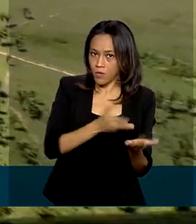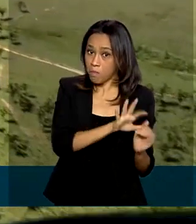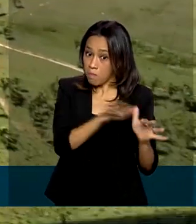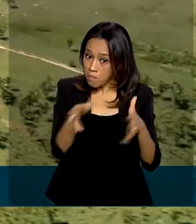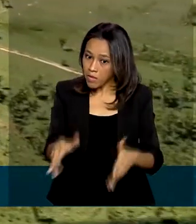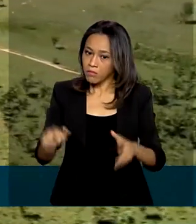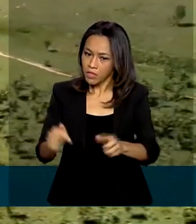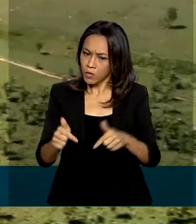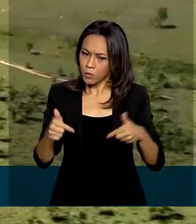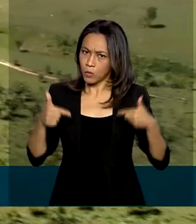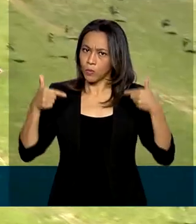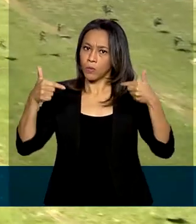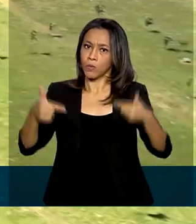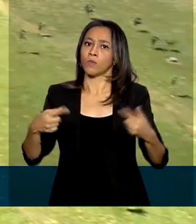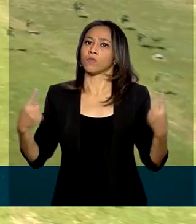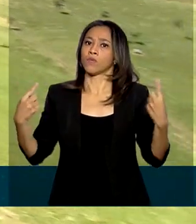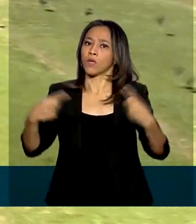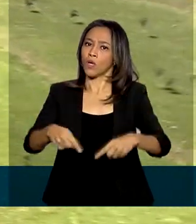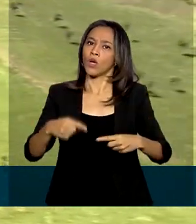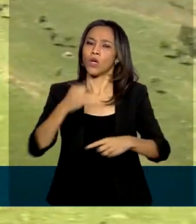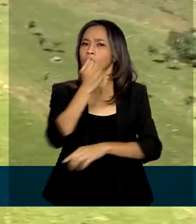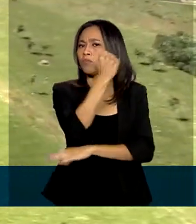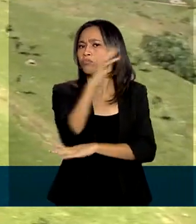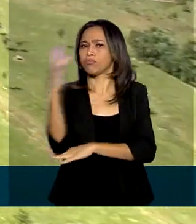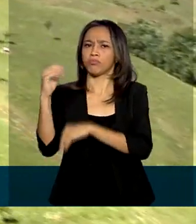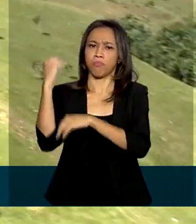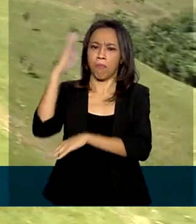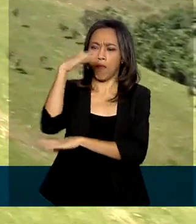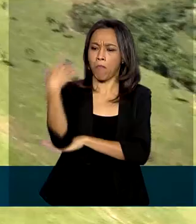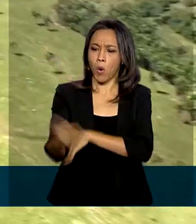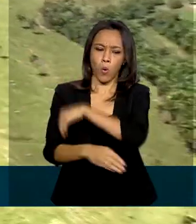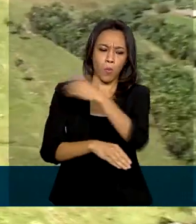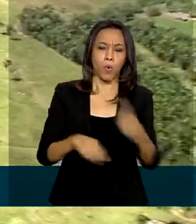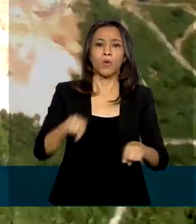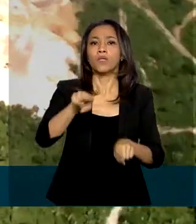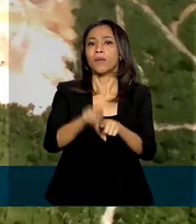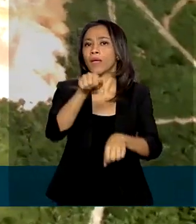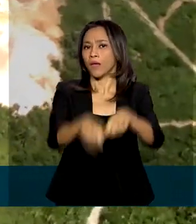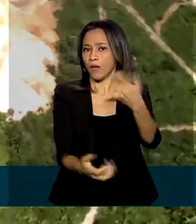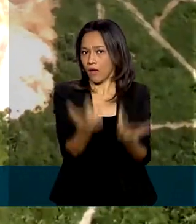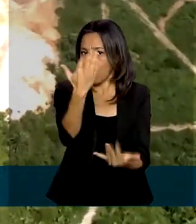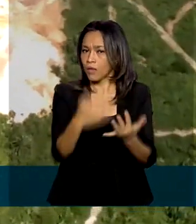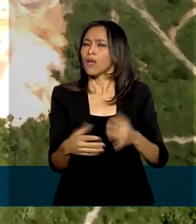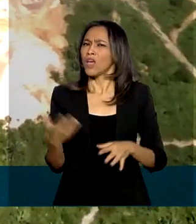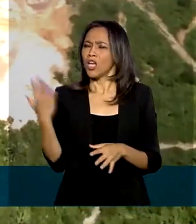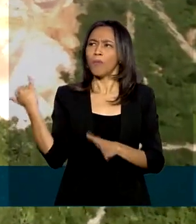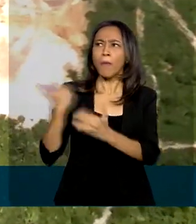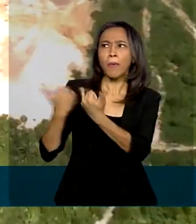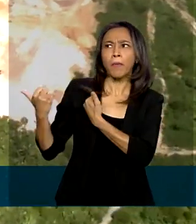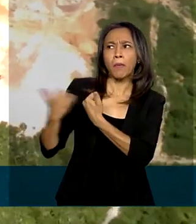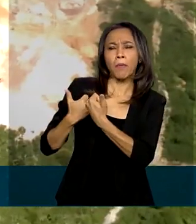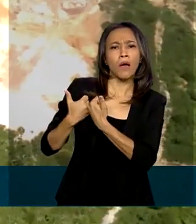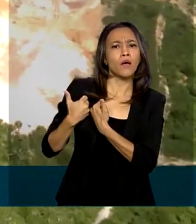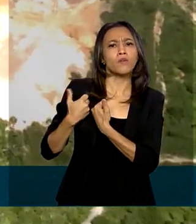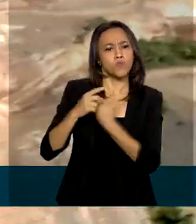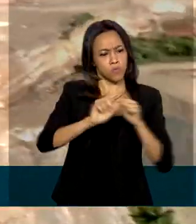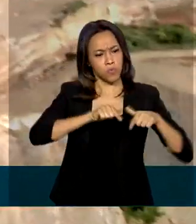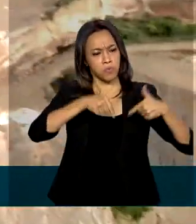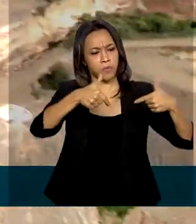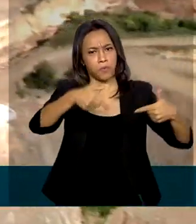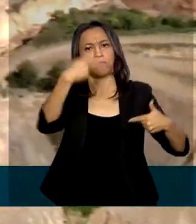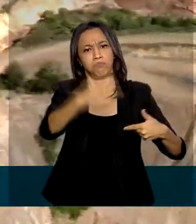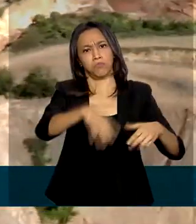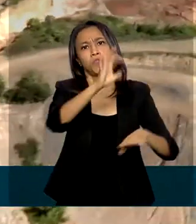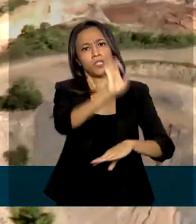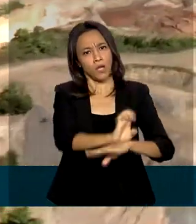2 aqui no Pará. Durante a reunião, o vice-presidente ficou sabendo de alguns dos resultados da operação aqui no Estado e daqui a pouquinho